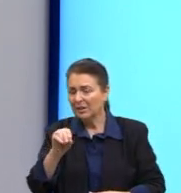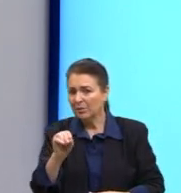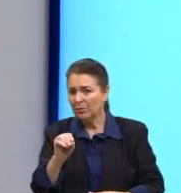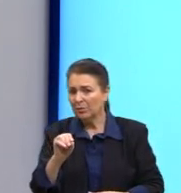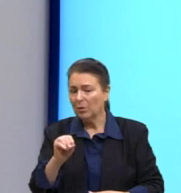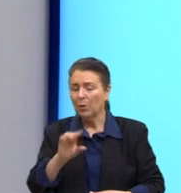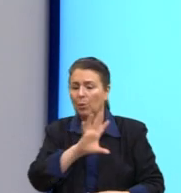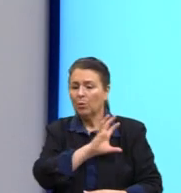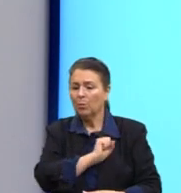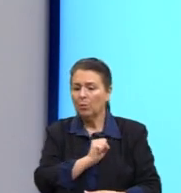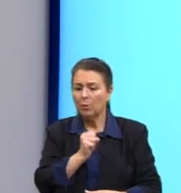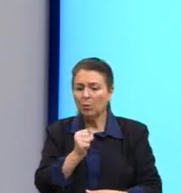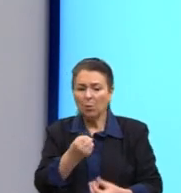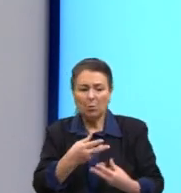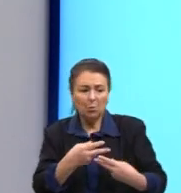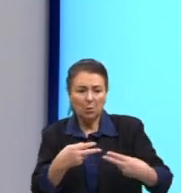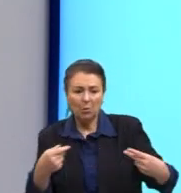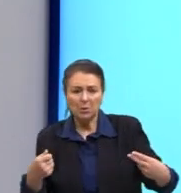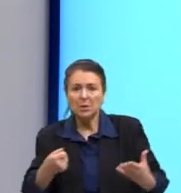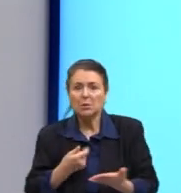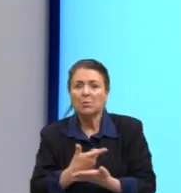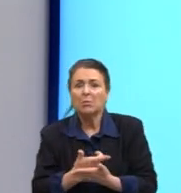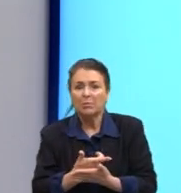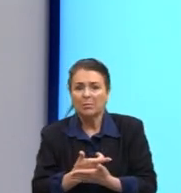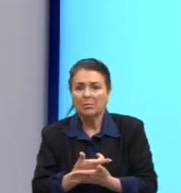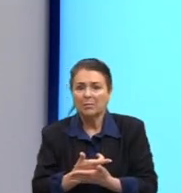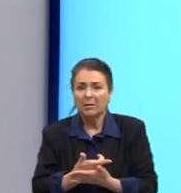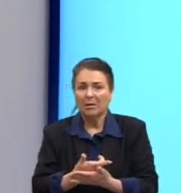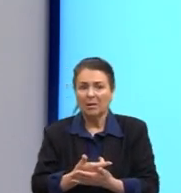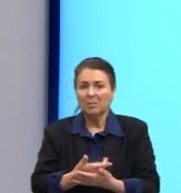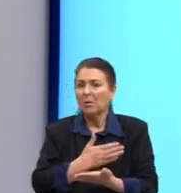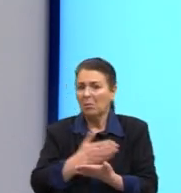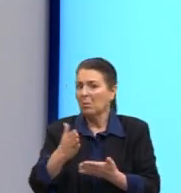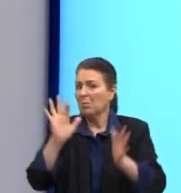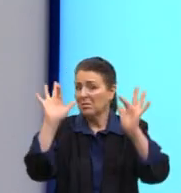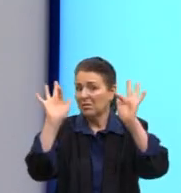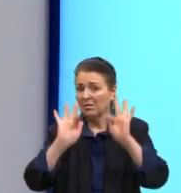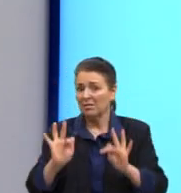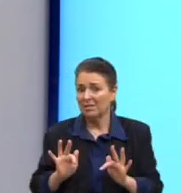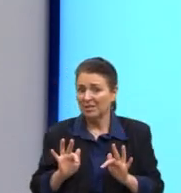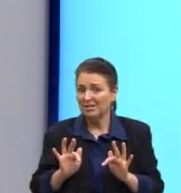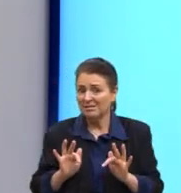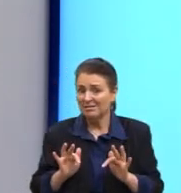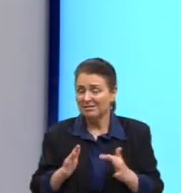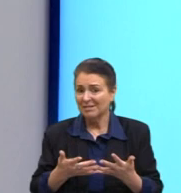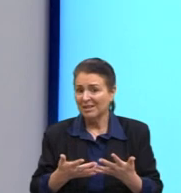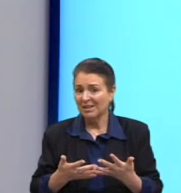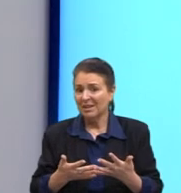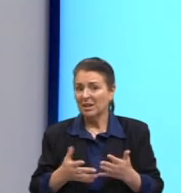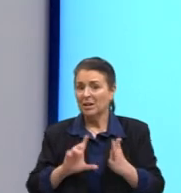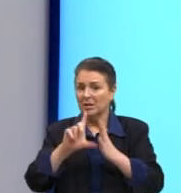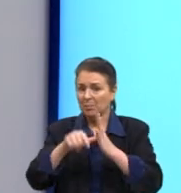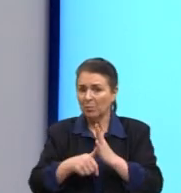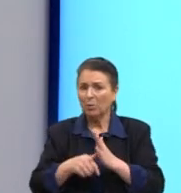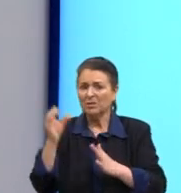consumo. Aqui com uma relação de consumismo. Para suprir a infelicidade. E aí já ser superado por outro.